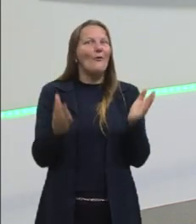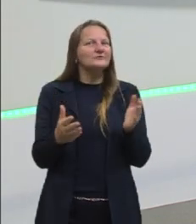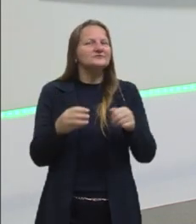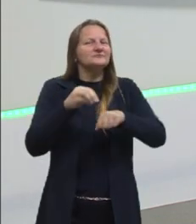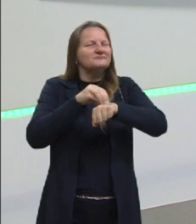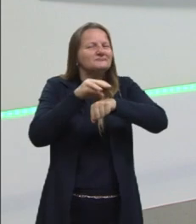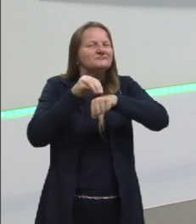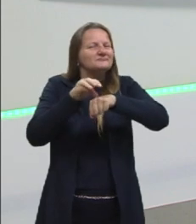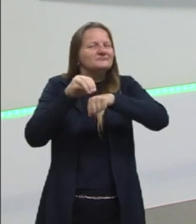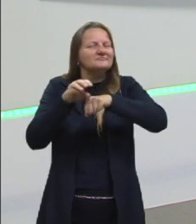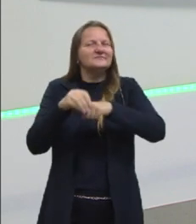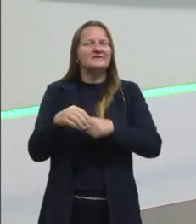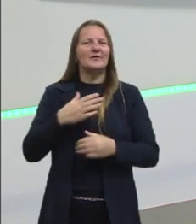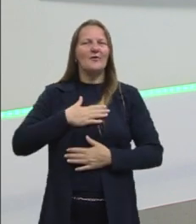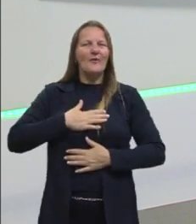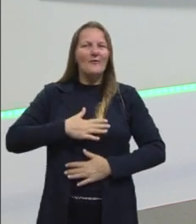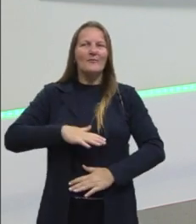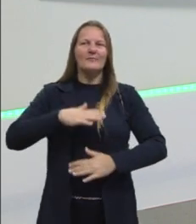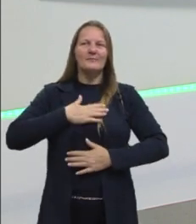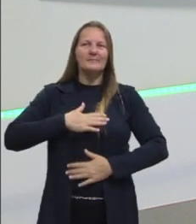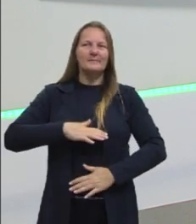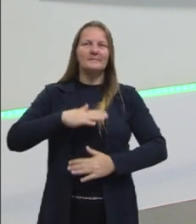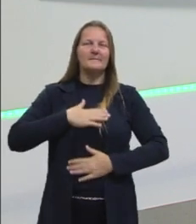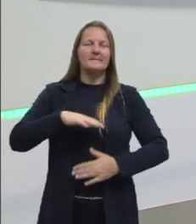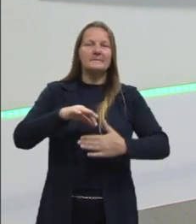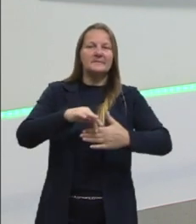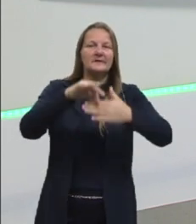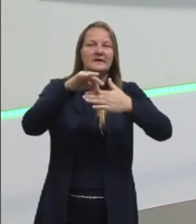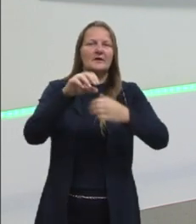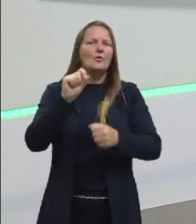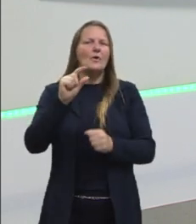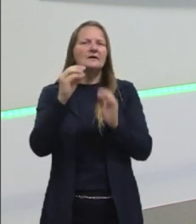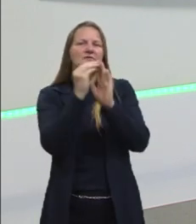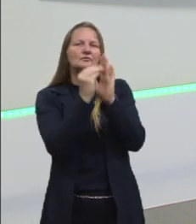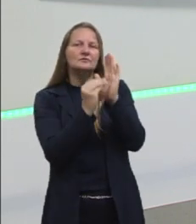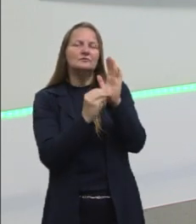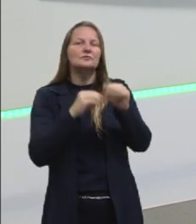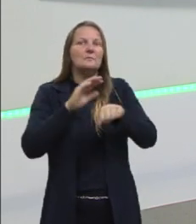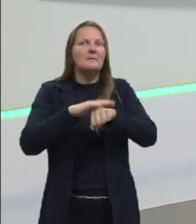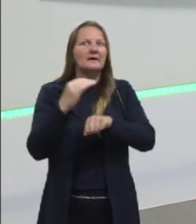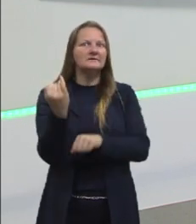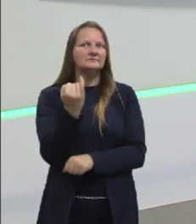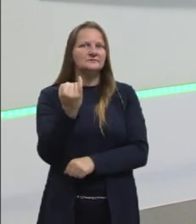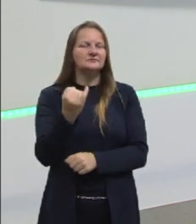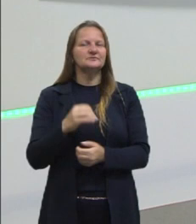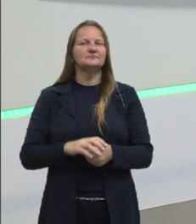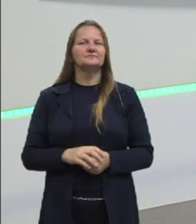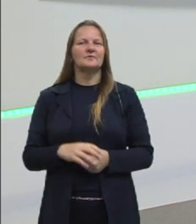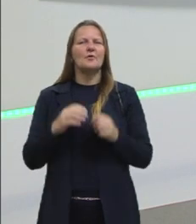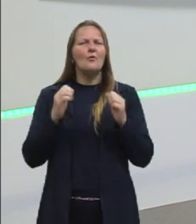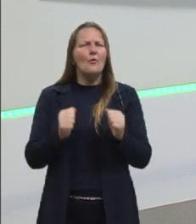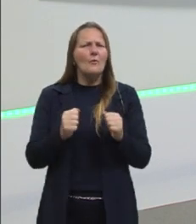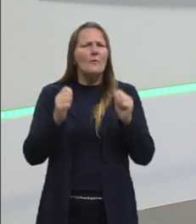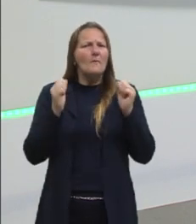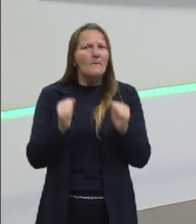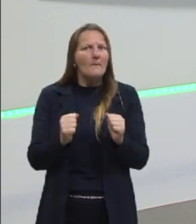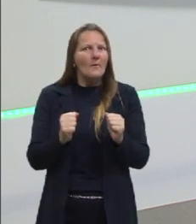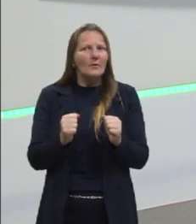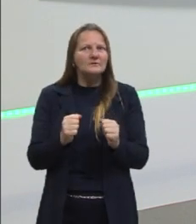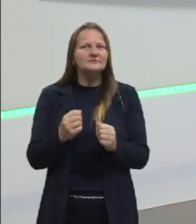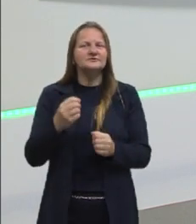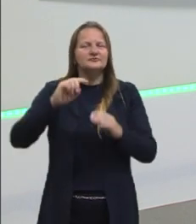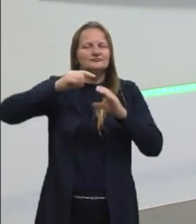tranquilizar um pouquinho, nós vamos destacar quais são esses conteúdos, como que nós podemos dar uma